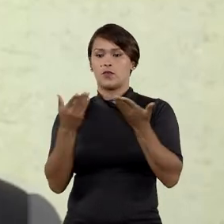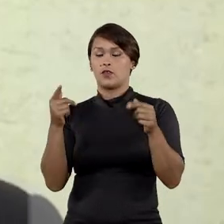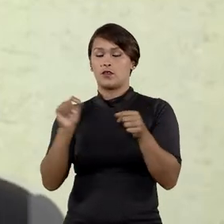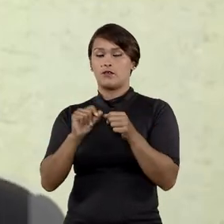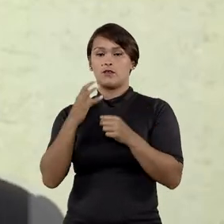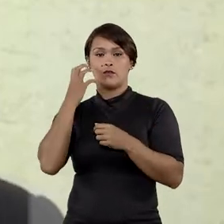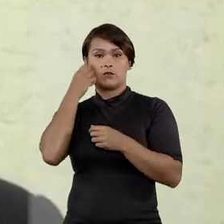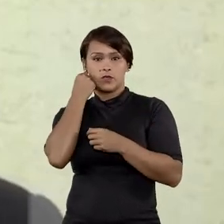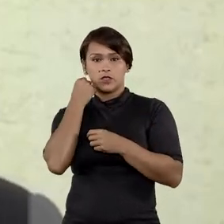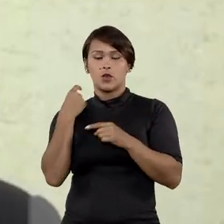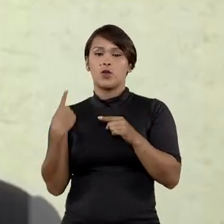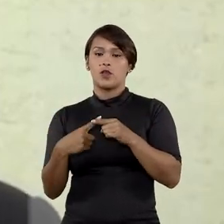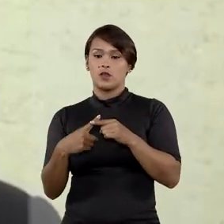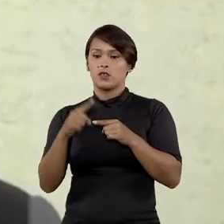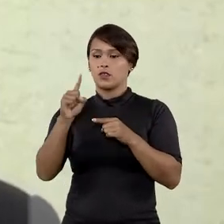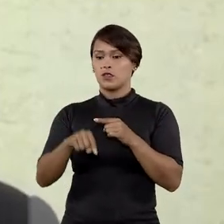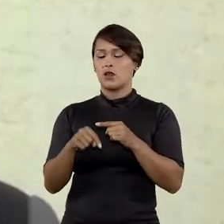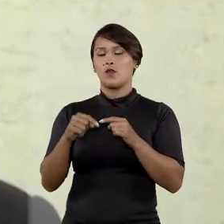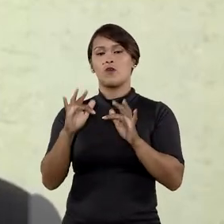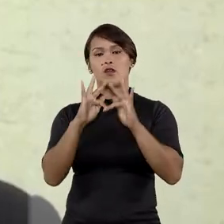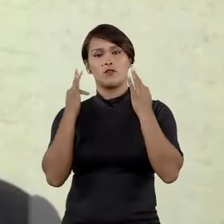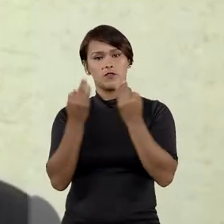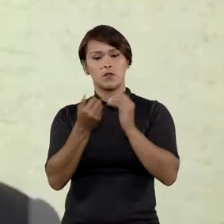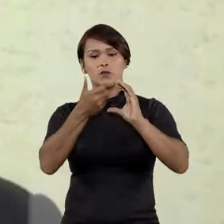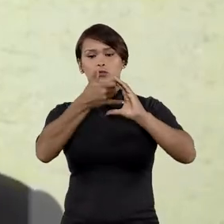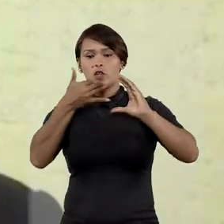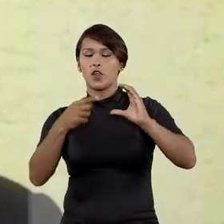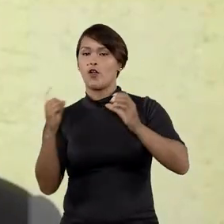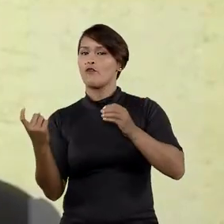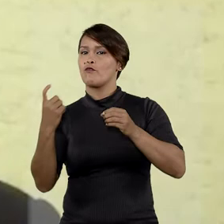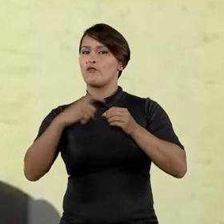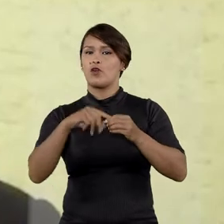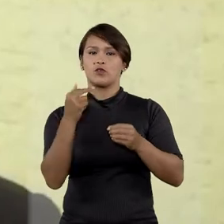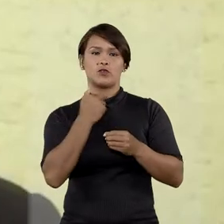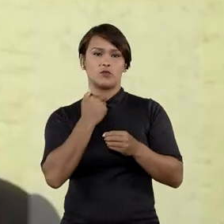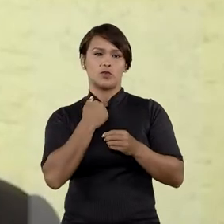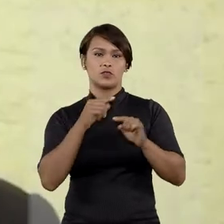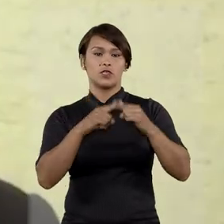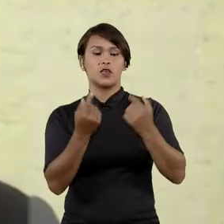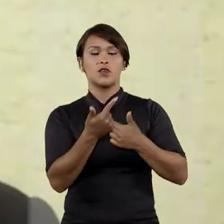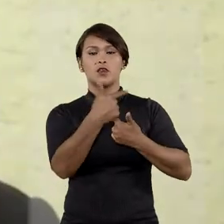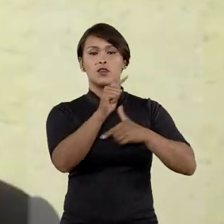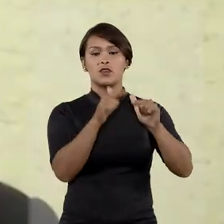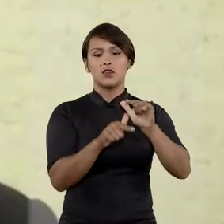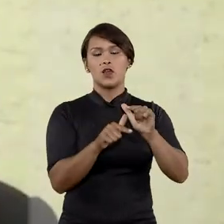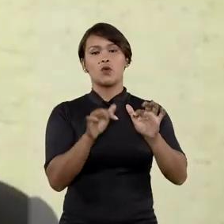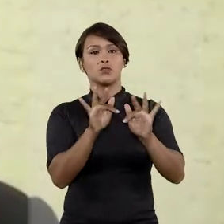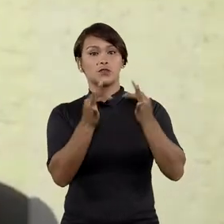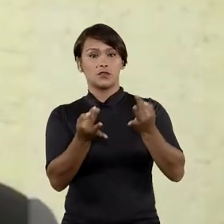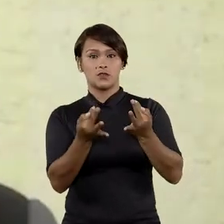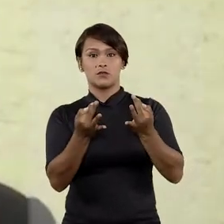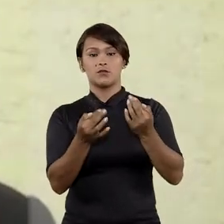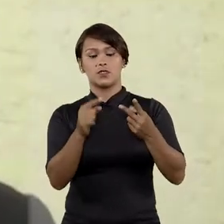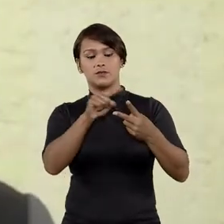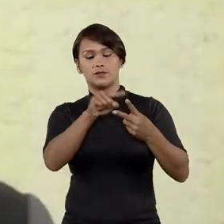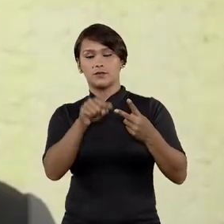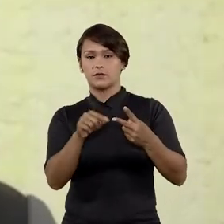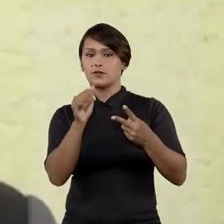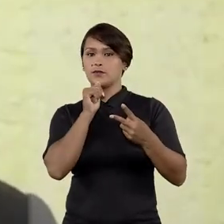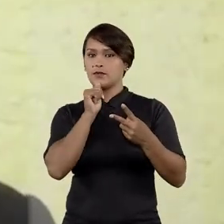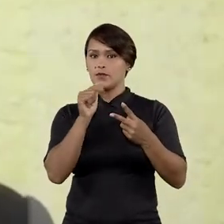que vai fazer a adoção, portanto, também ganha um caráter irrevogável. E aquela adoção de natureza simples,